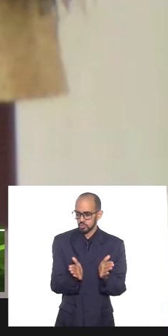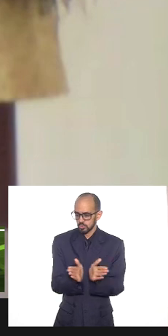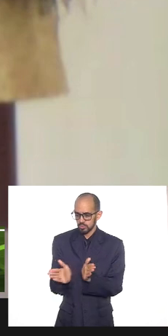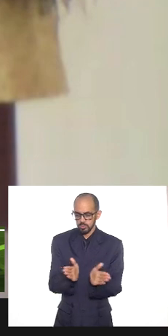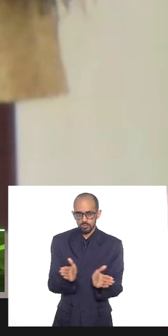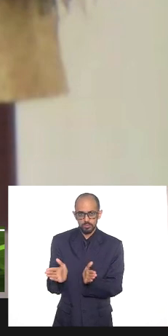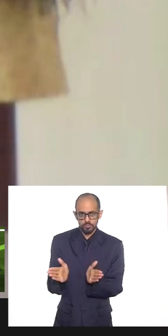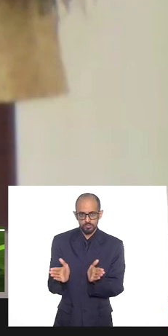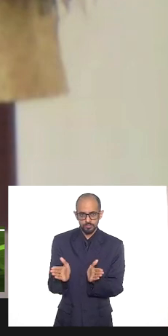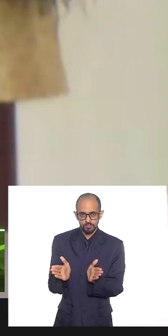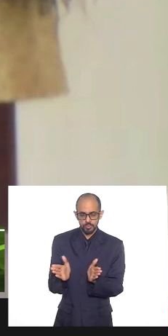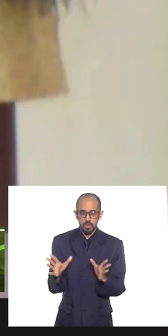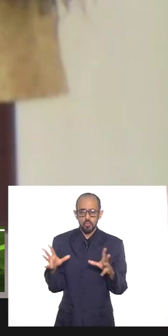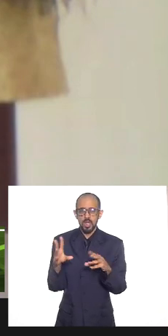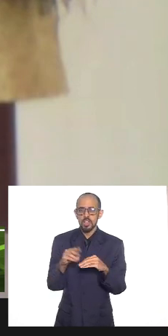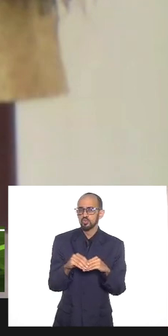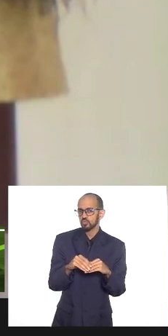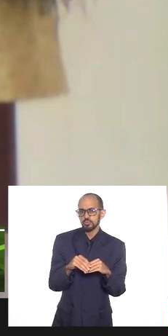Que, resumidamente,